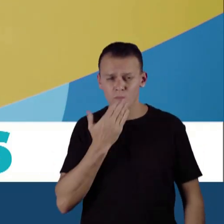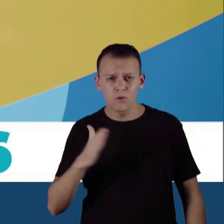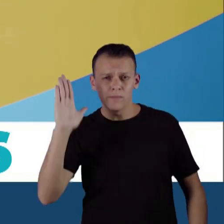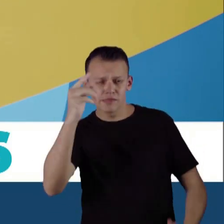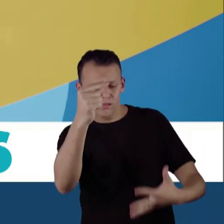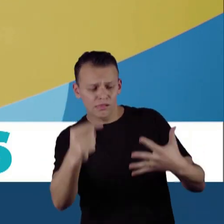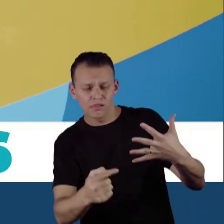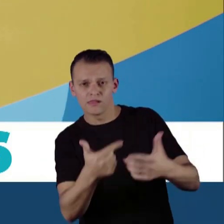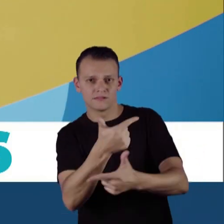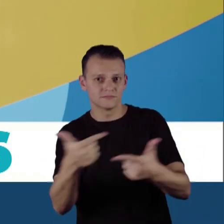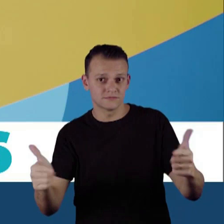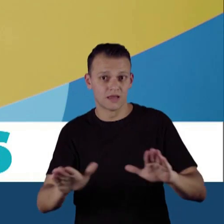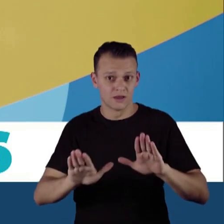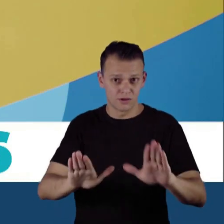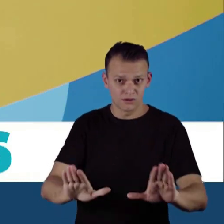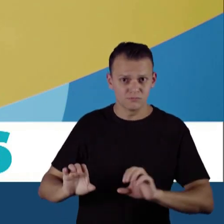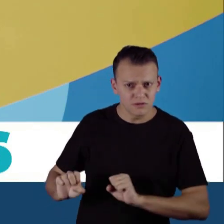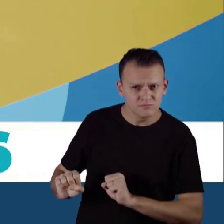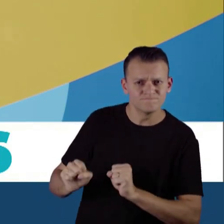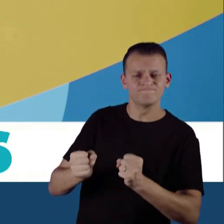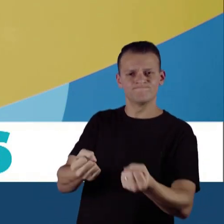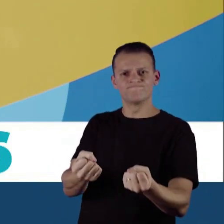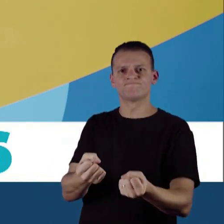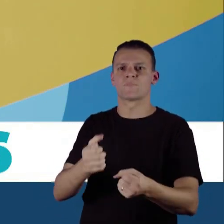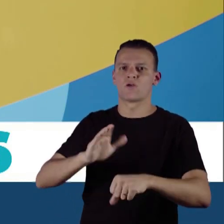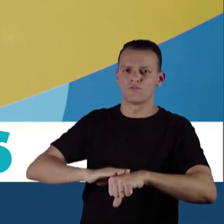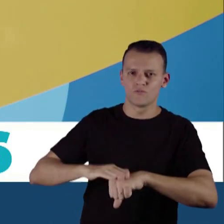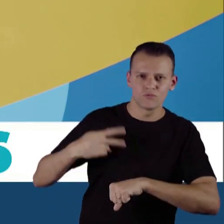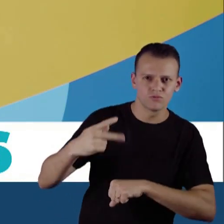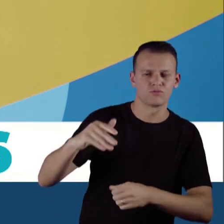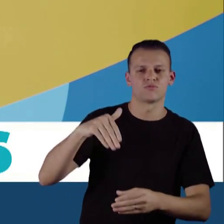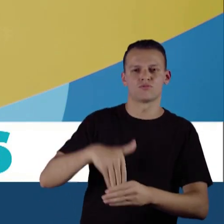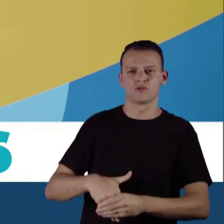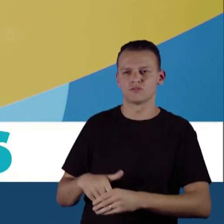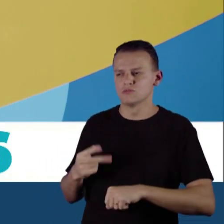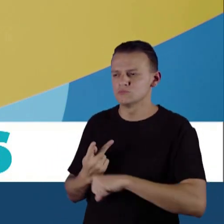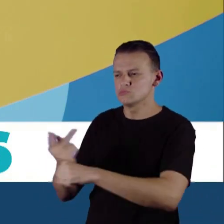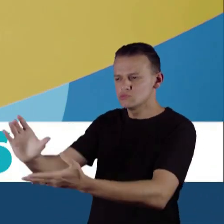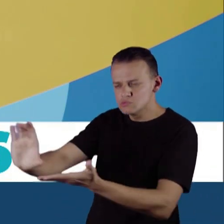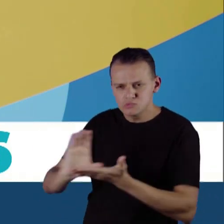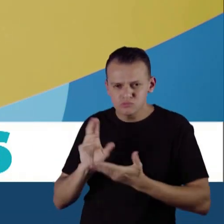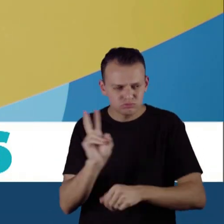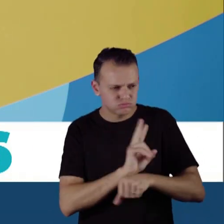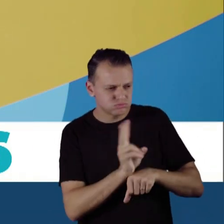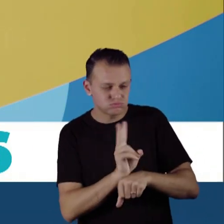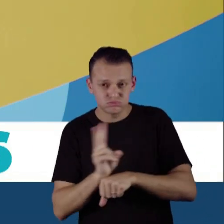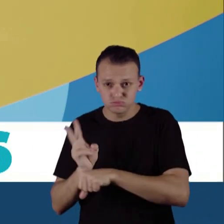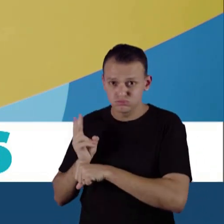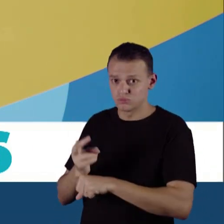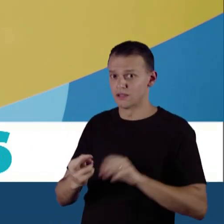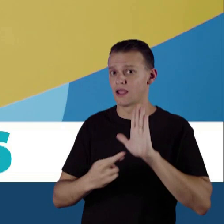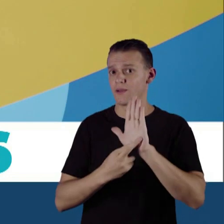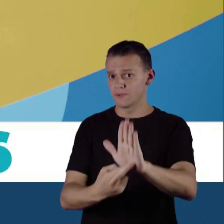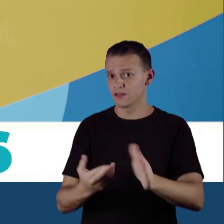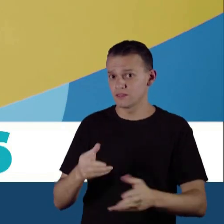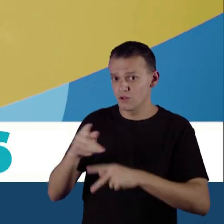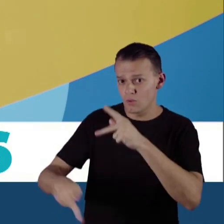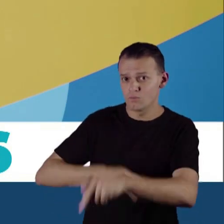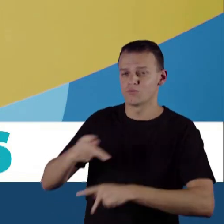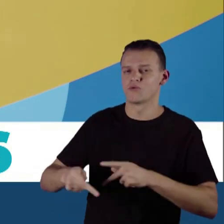Fundo padrão. Mas honrarei o seu voto. Buscando recursos, fiscalizando e sendo a sua voz.